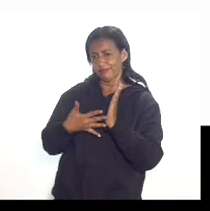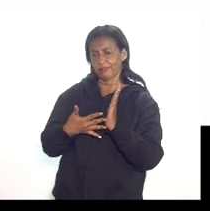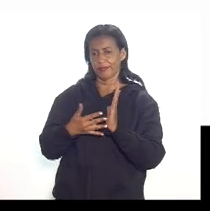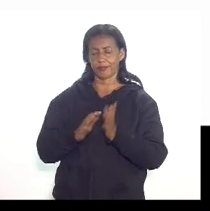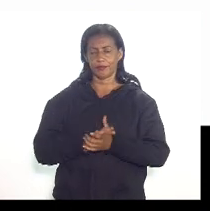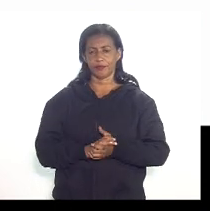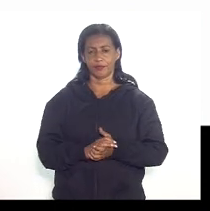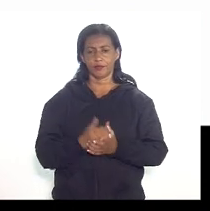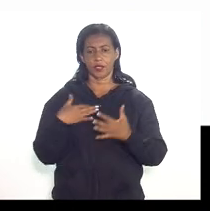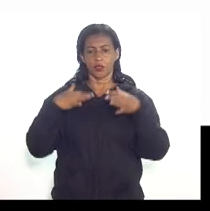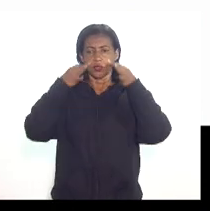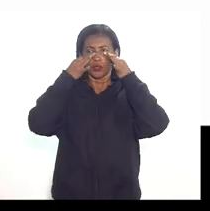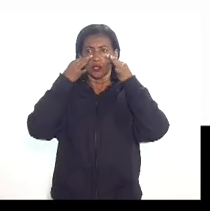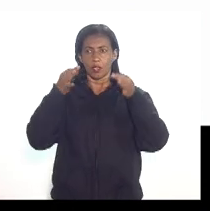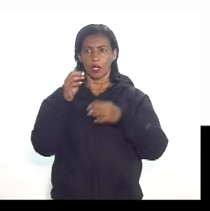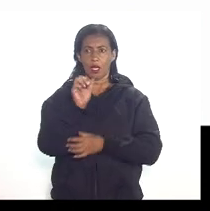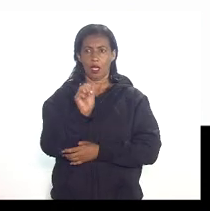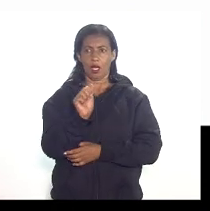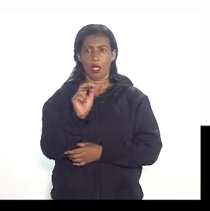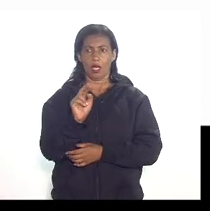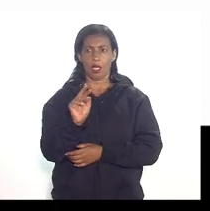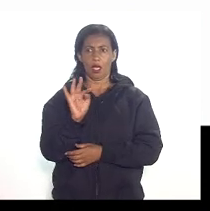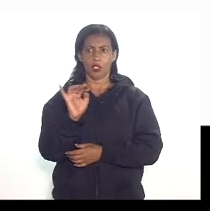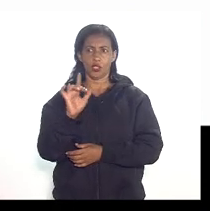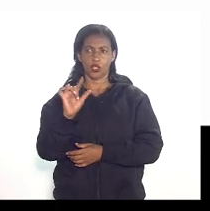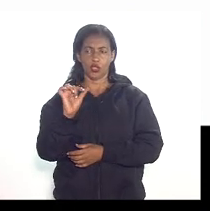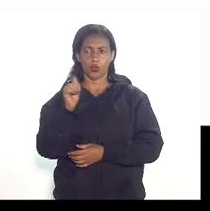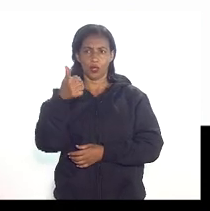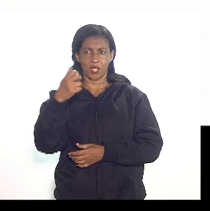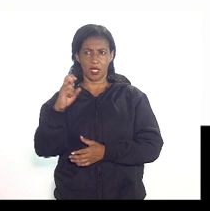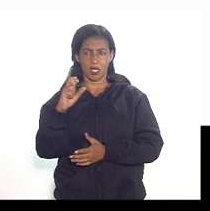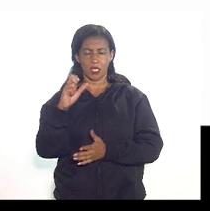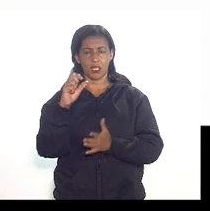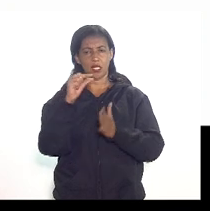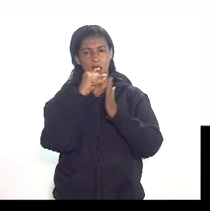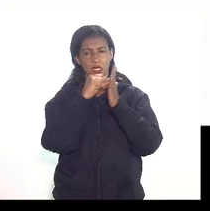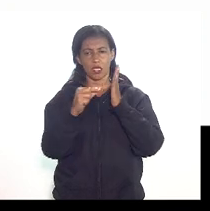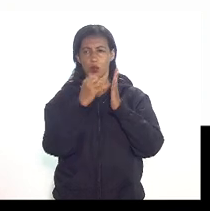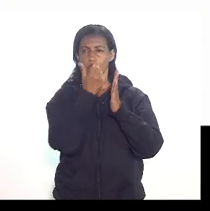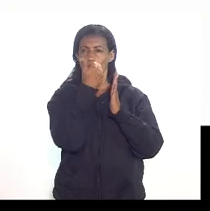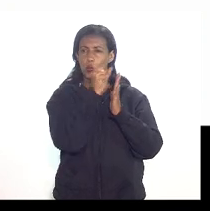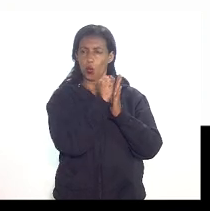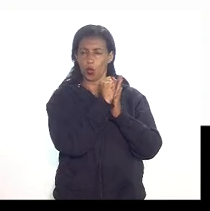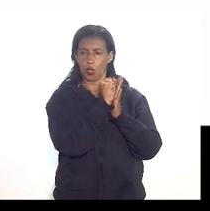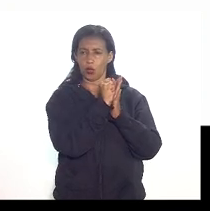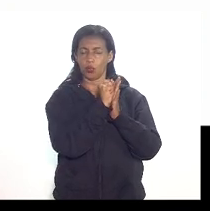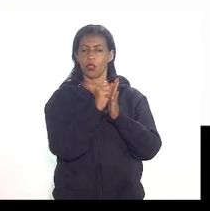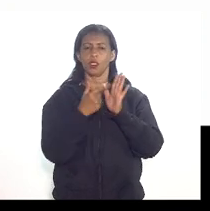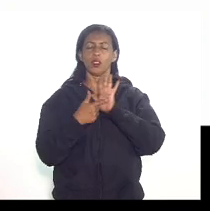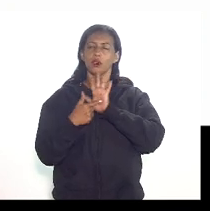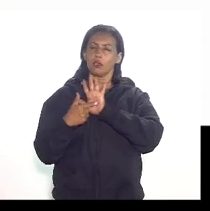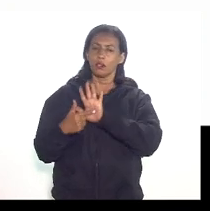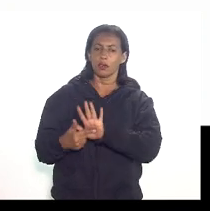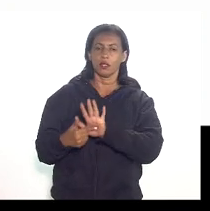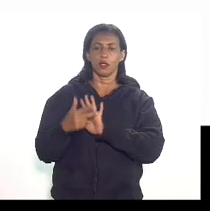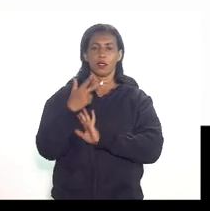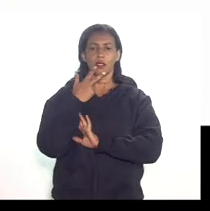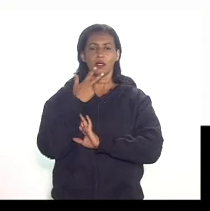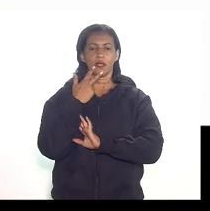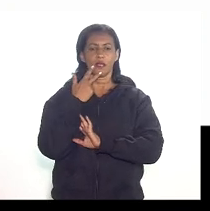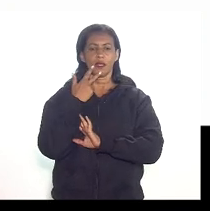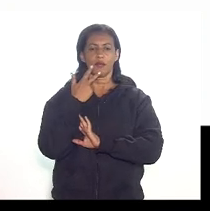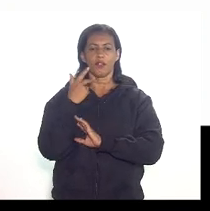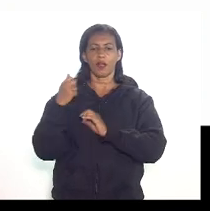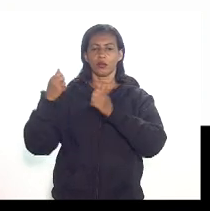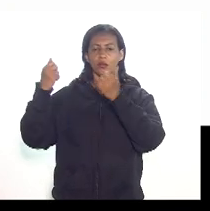eu chamo atenção para o artigo 15 inciso 8 que compõe os gastos nas atividades de exploração ou os encargos de